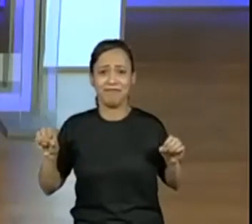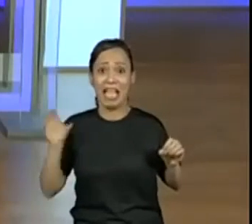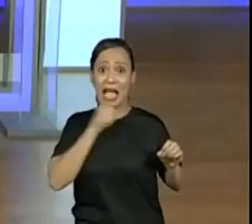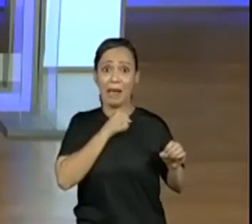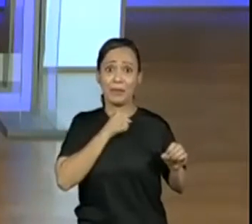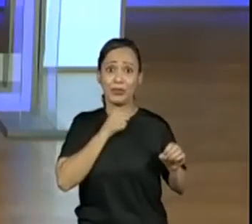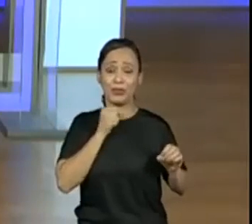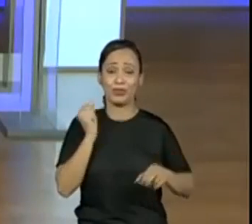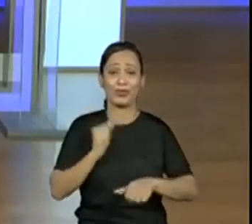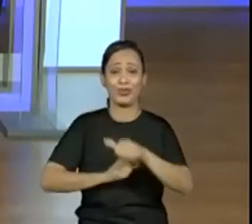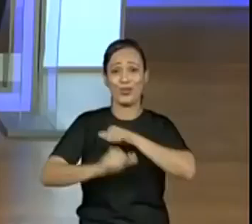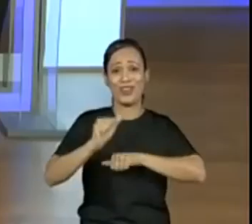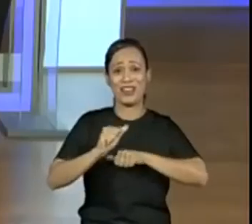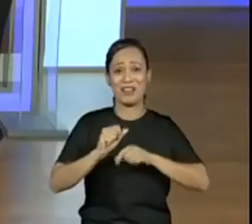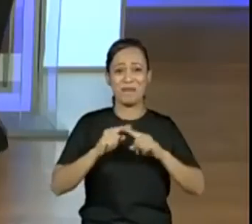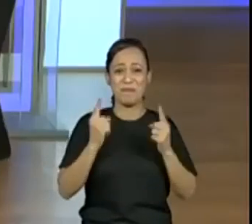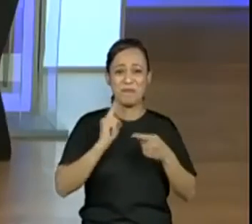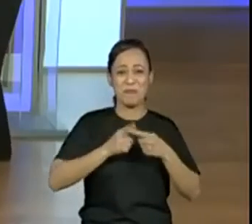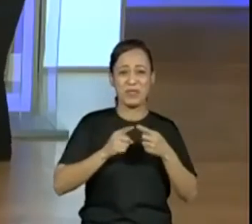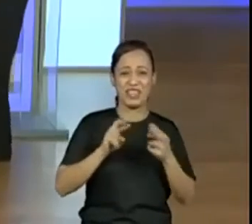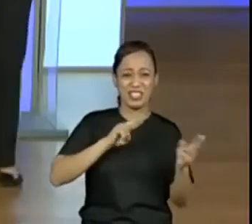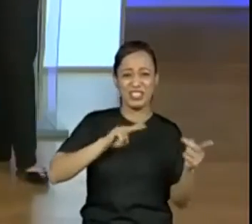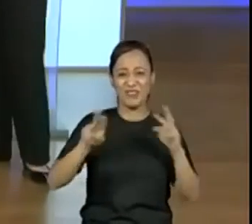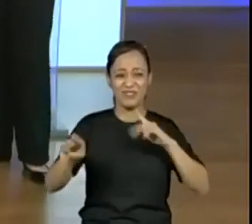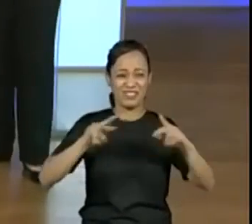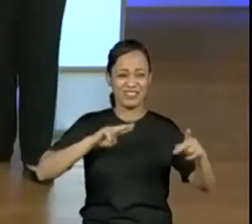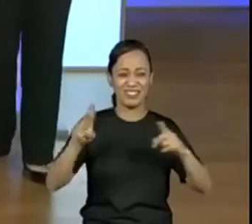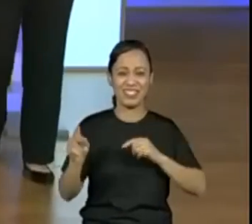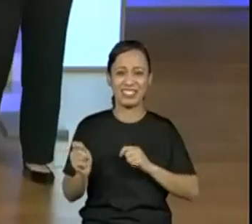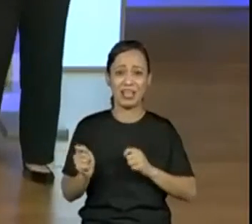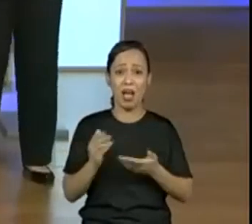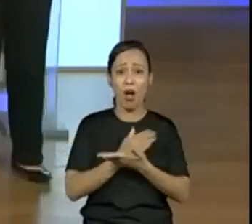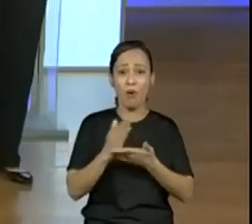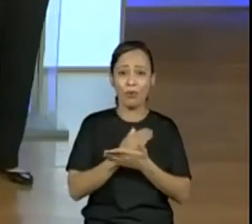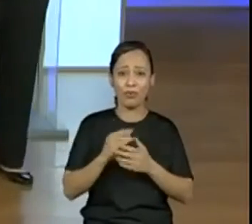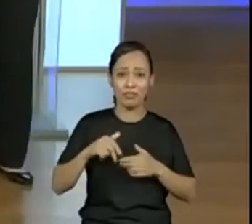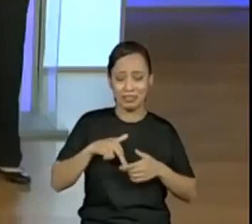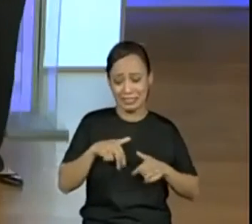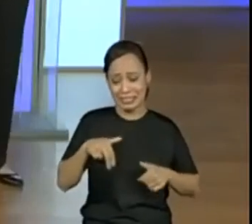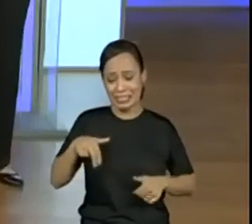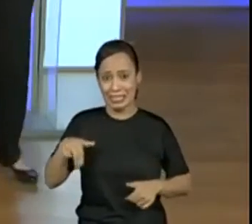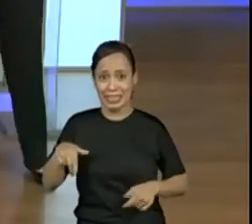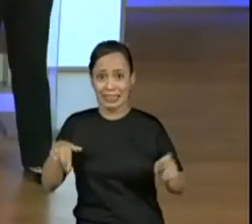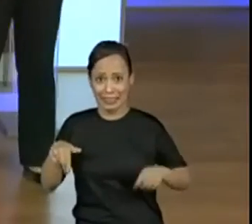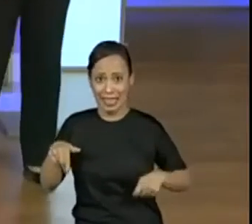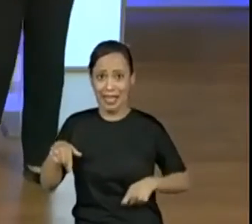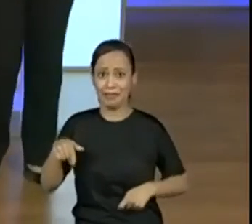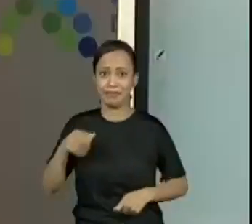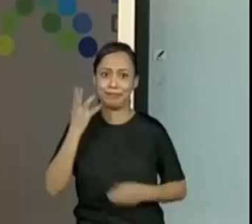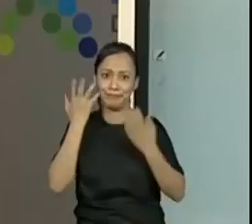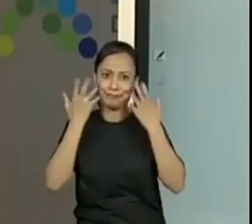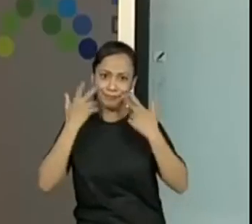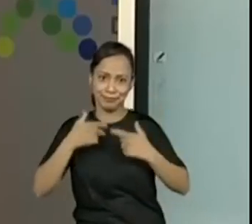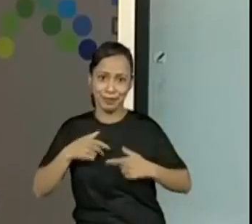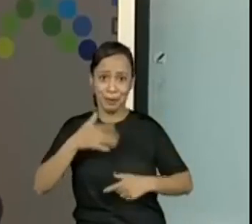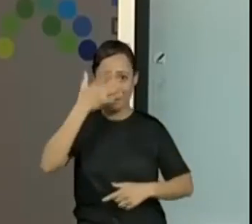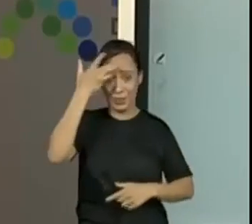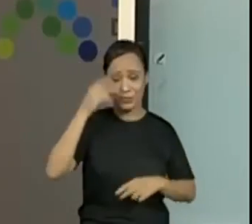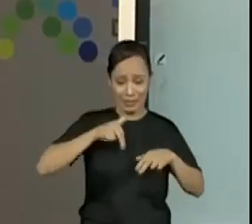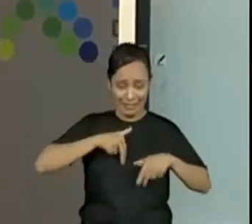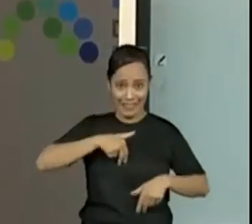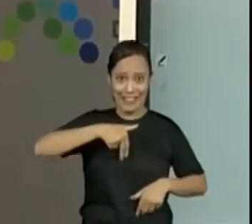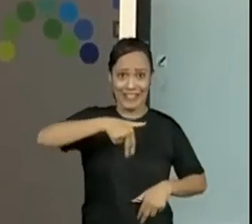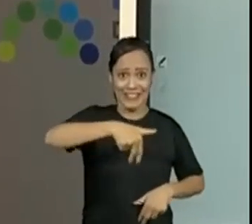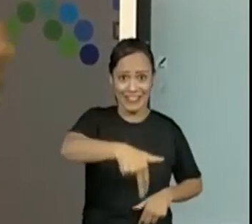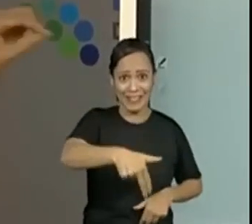fica um pouco estranho, não é? É um pouco mais difícil, não é, Progenor? Um pouquinho. Vamos então pensar aí no